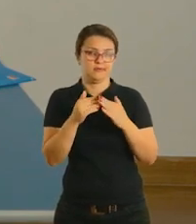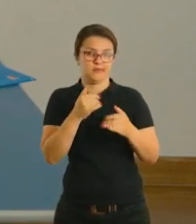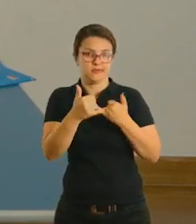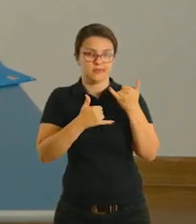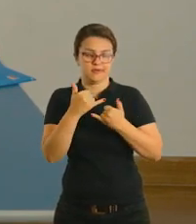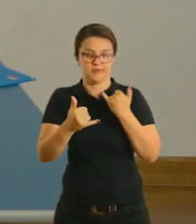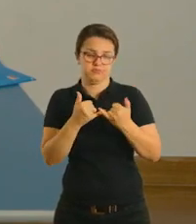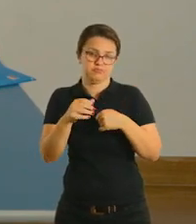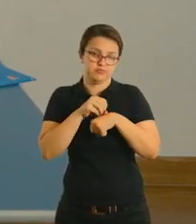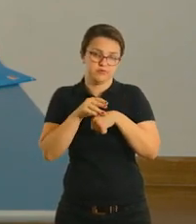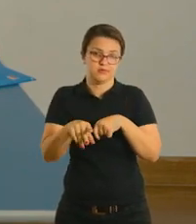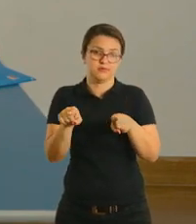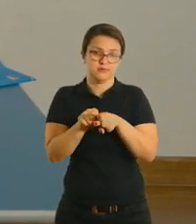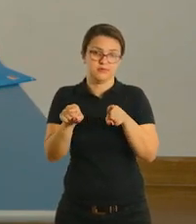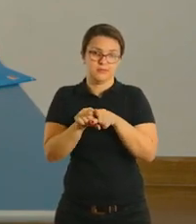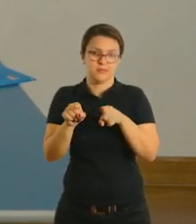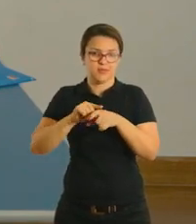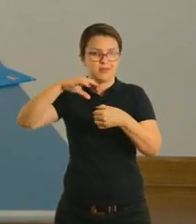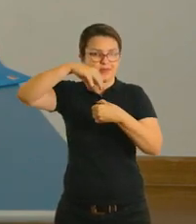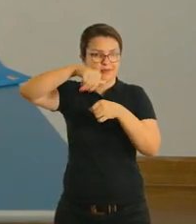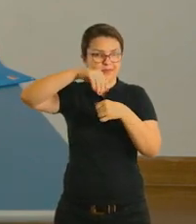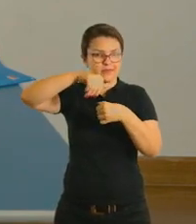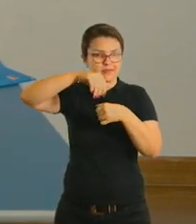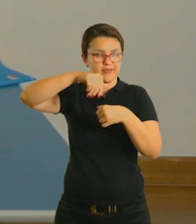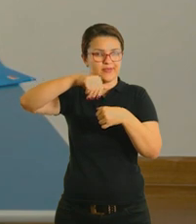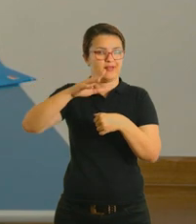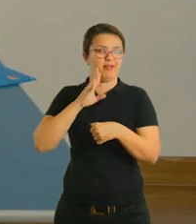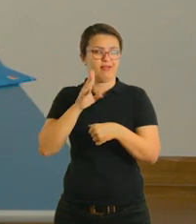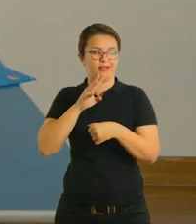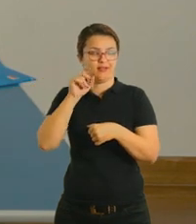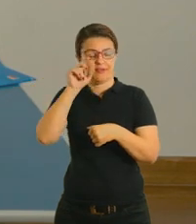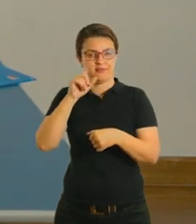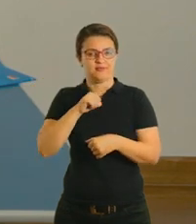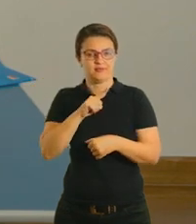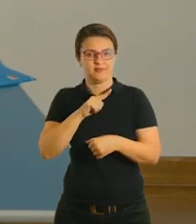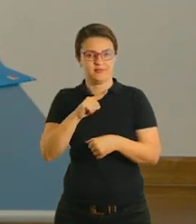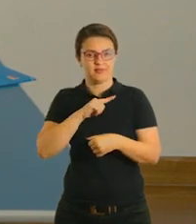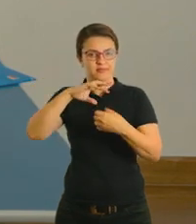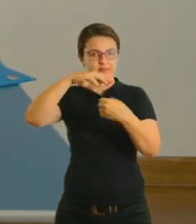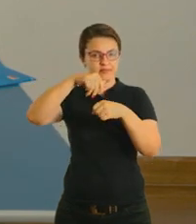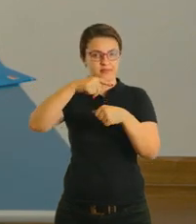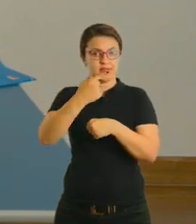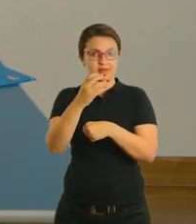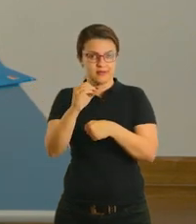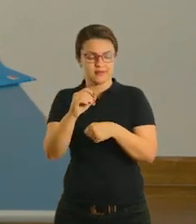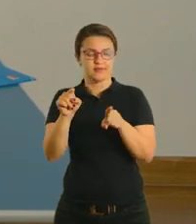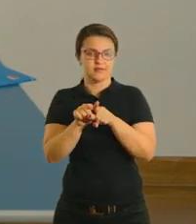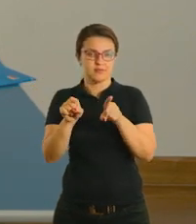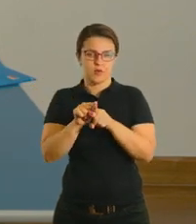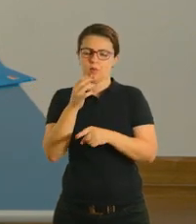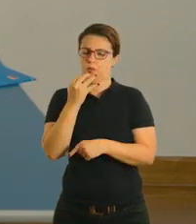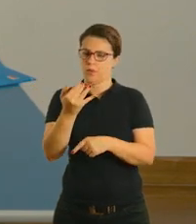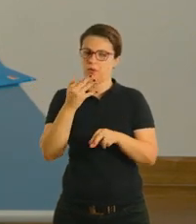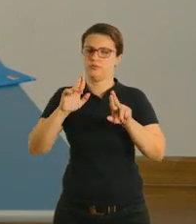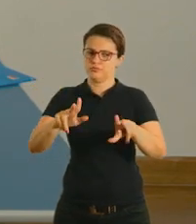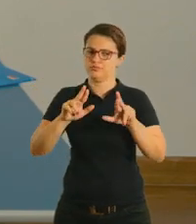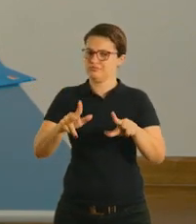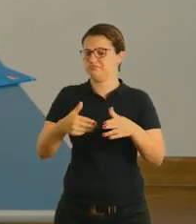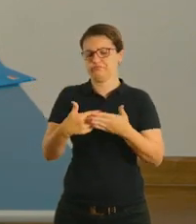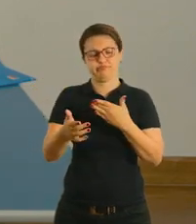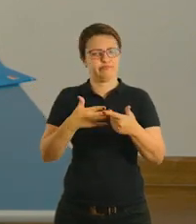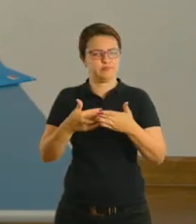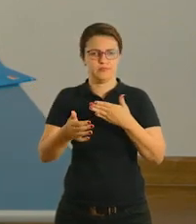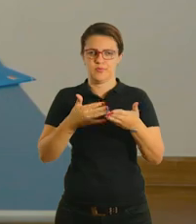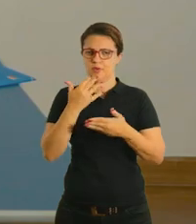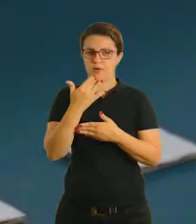para você brincar com o filho, ó, tem a sugestão das tampinhas, que é bem legal também. Dez tampinhas. Elas